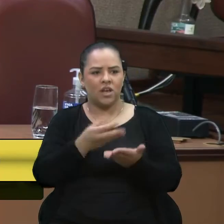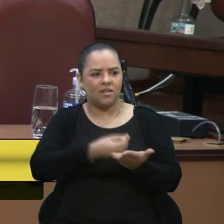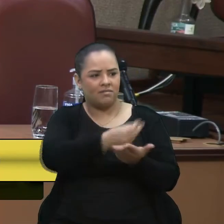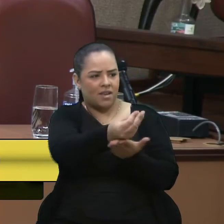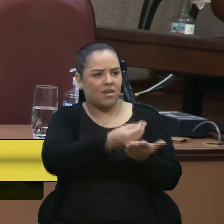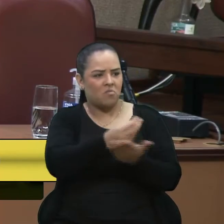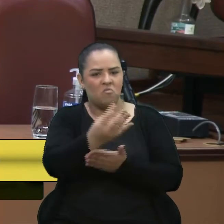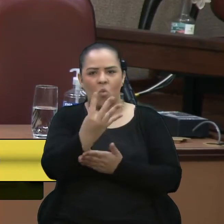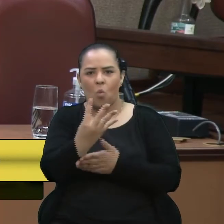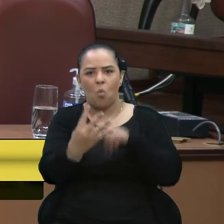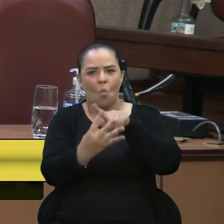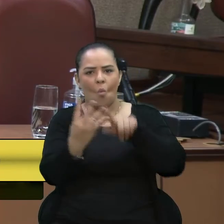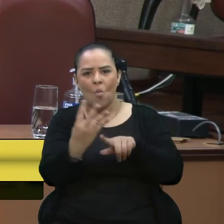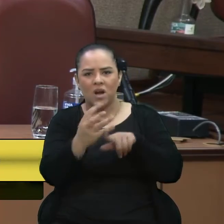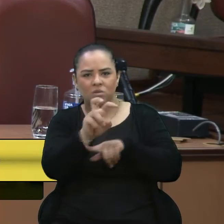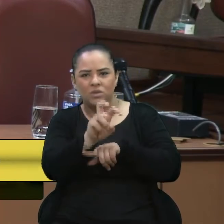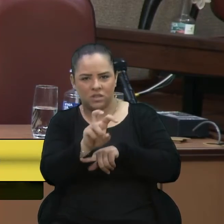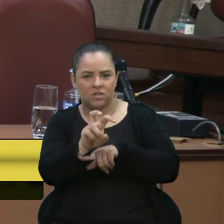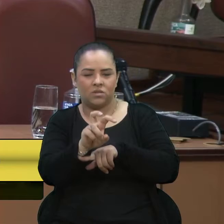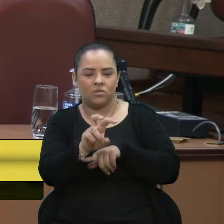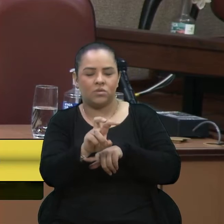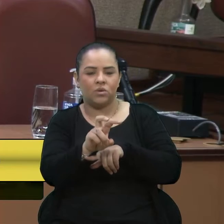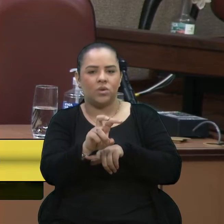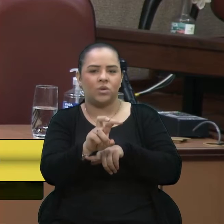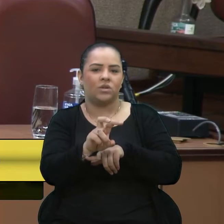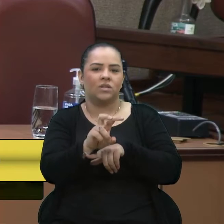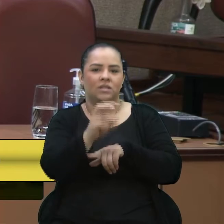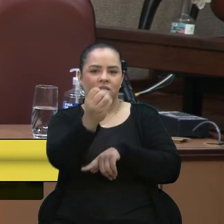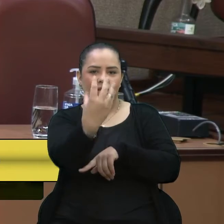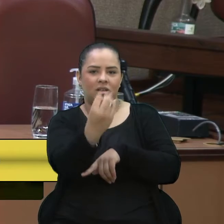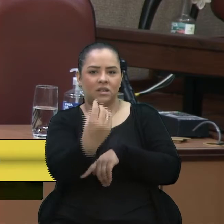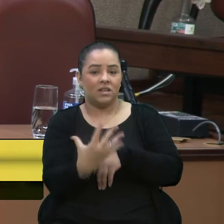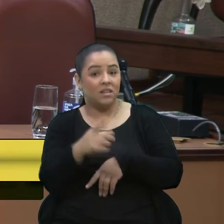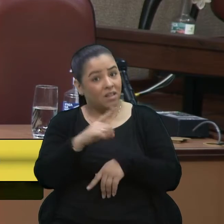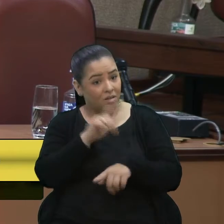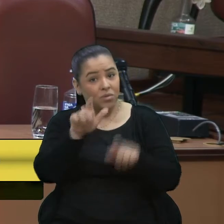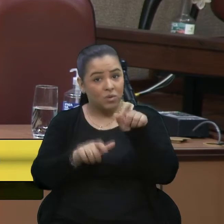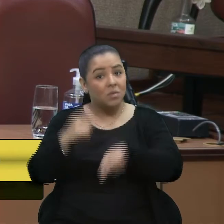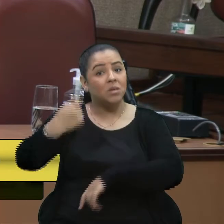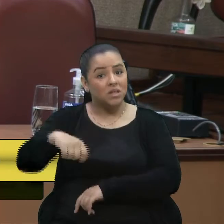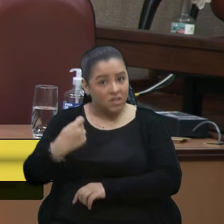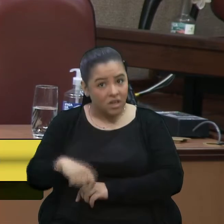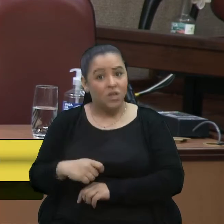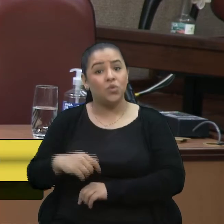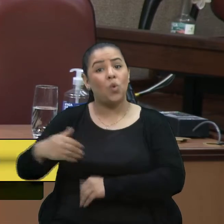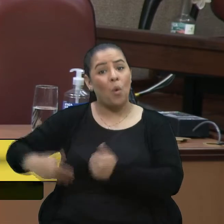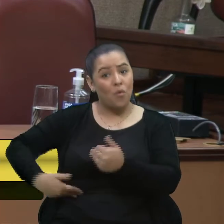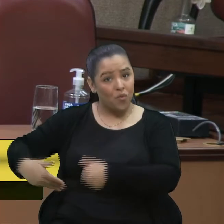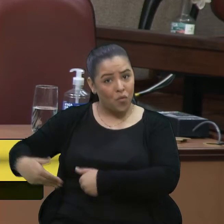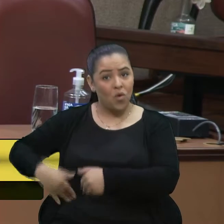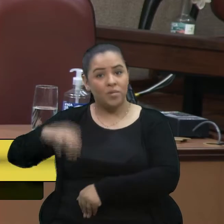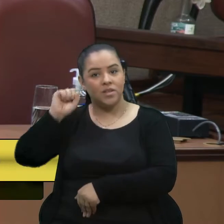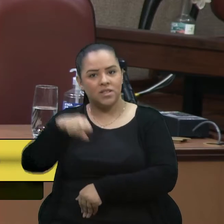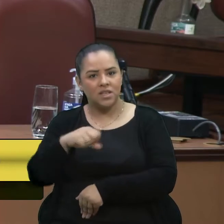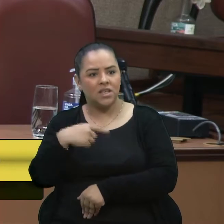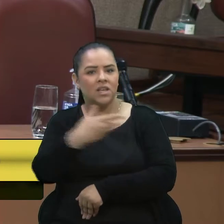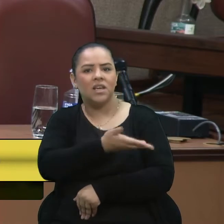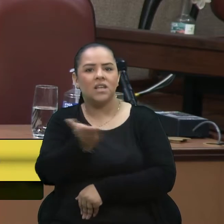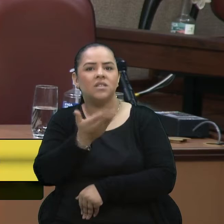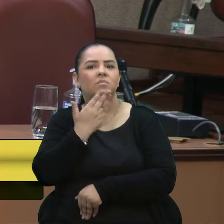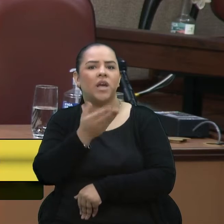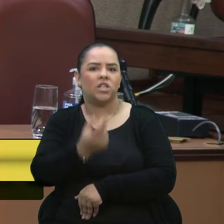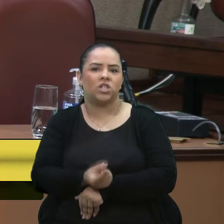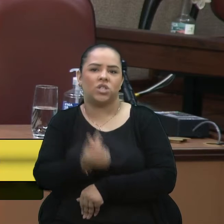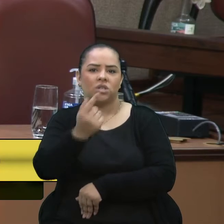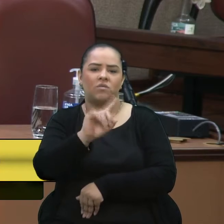Porque existem muitas pessoas precisando e realmente precisando de um fome, né? E eles pedem dinheiro. E esse projeto é magnífico,